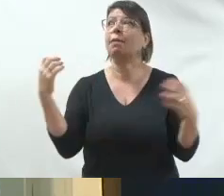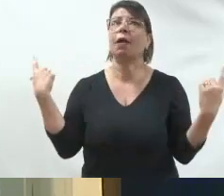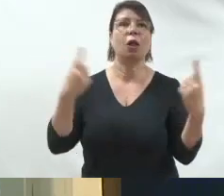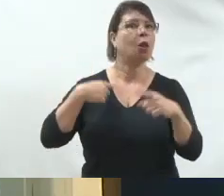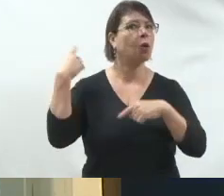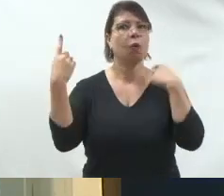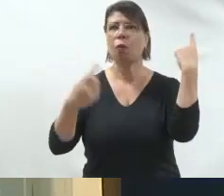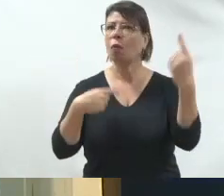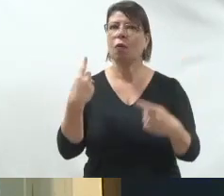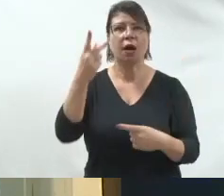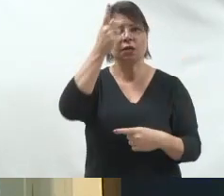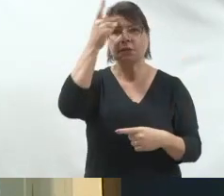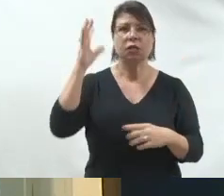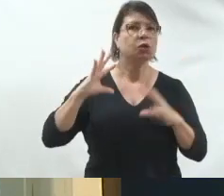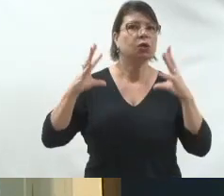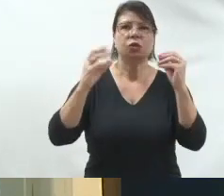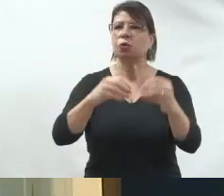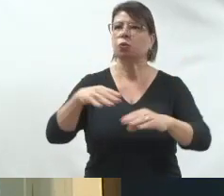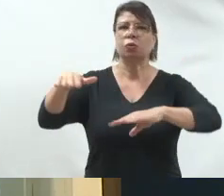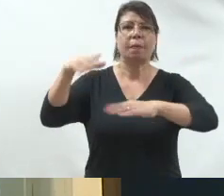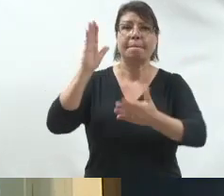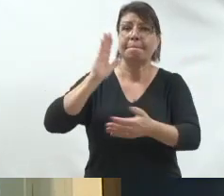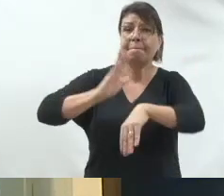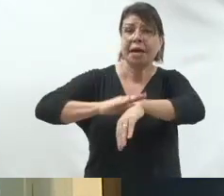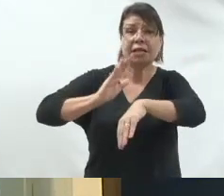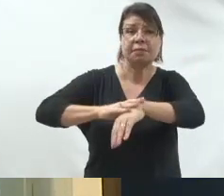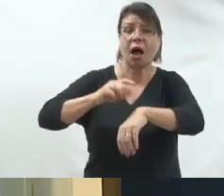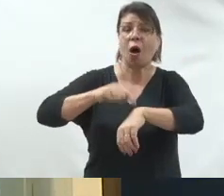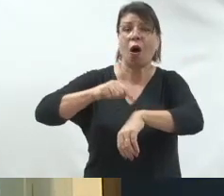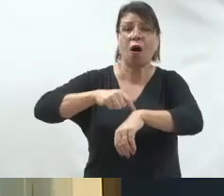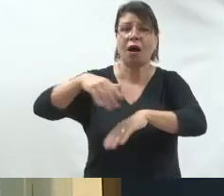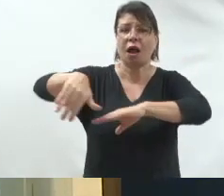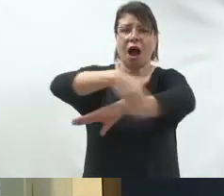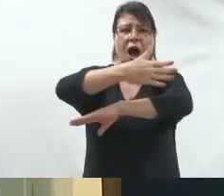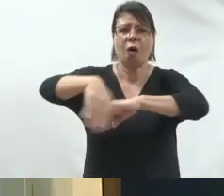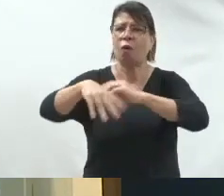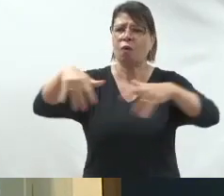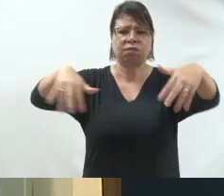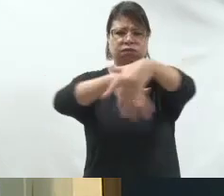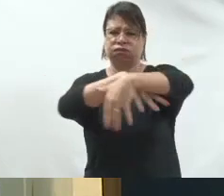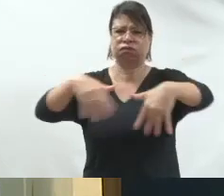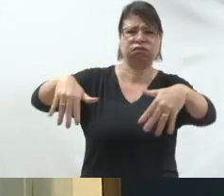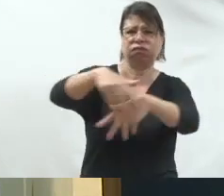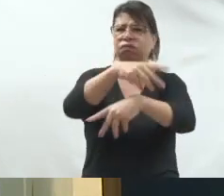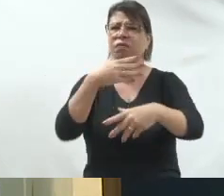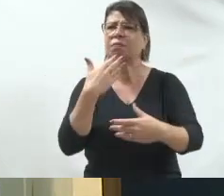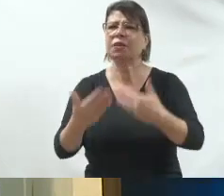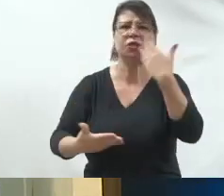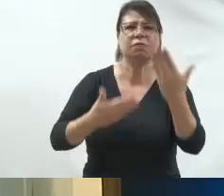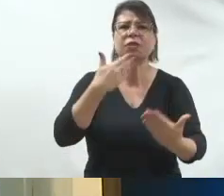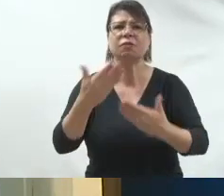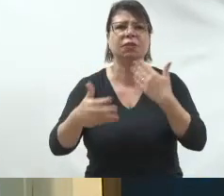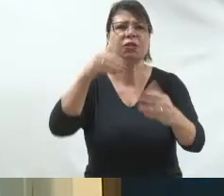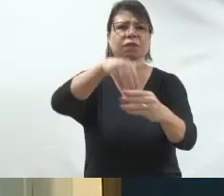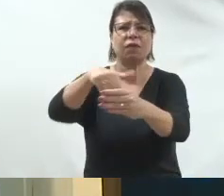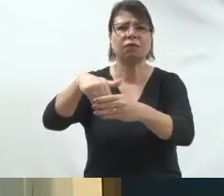quererem sair na rua, pedir voto, se estapear. Lembra da imagem da noiva? Se estapeando atrás do eleitor.